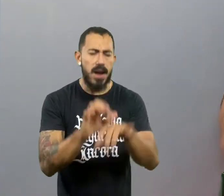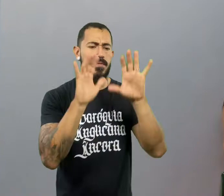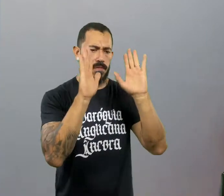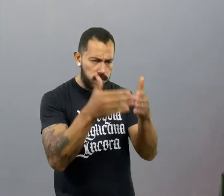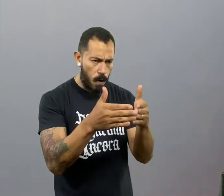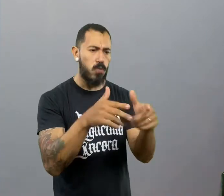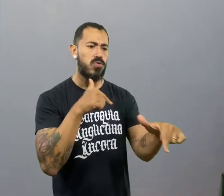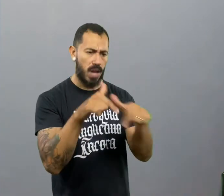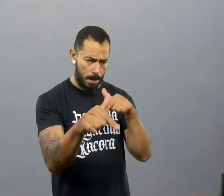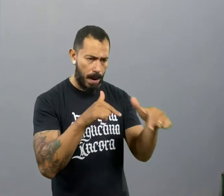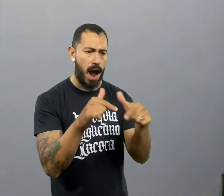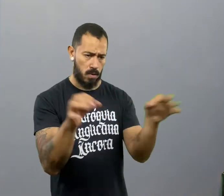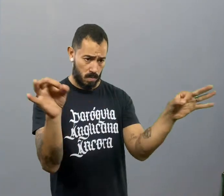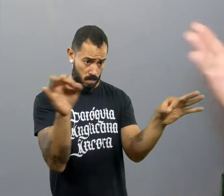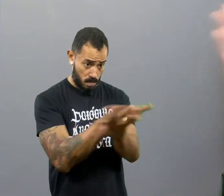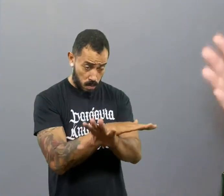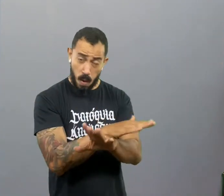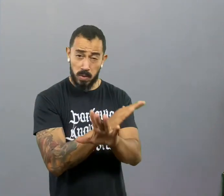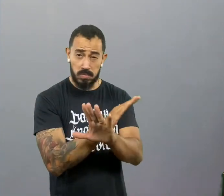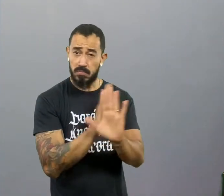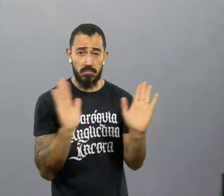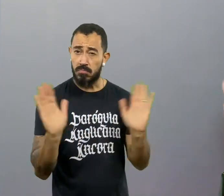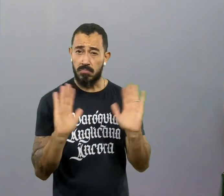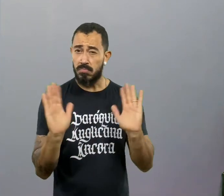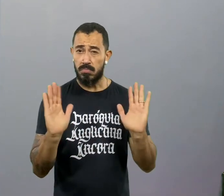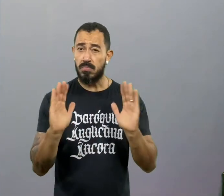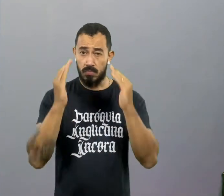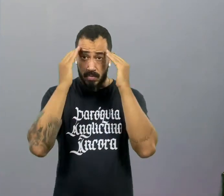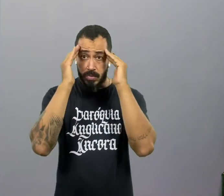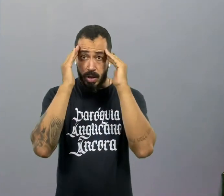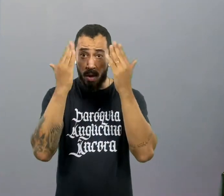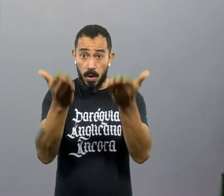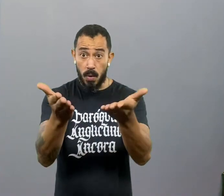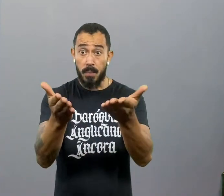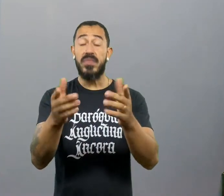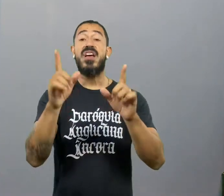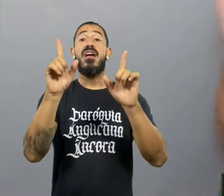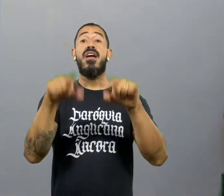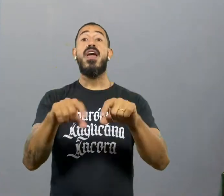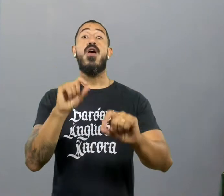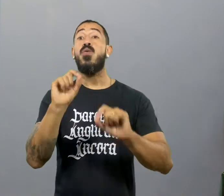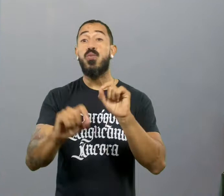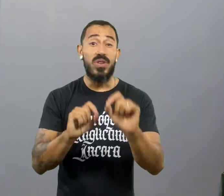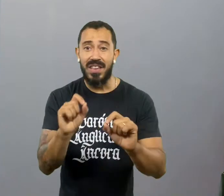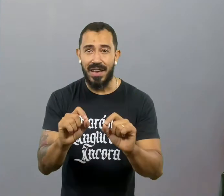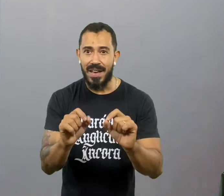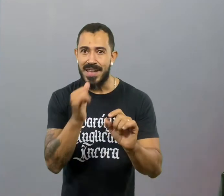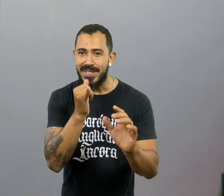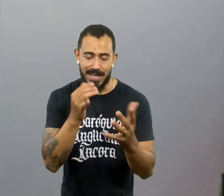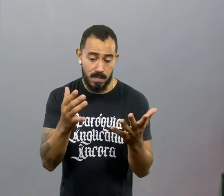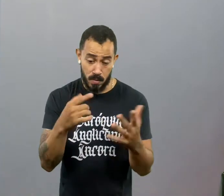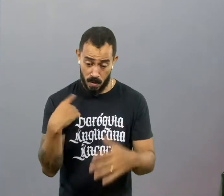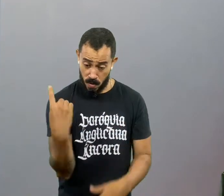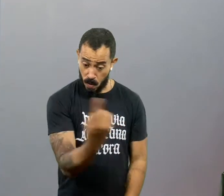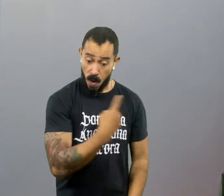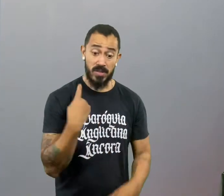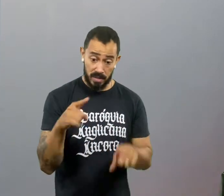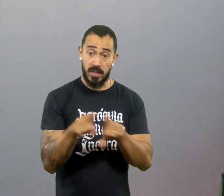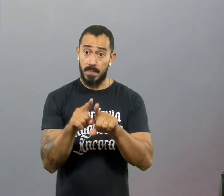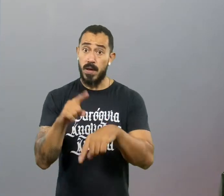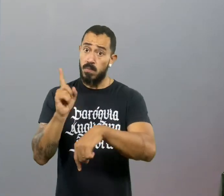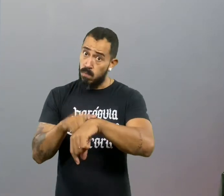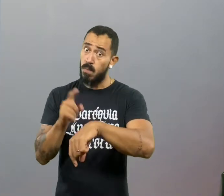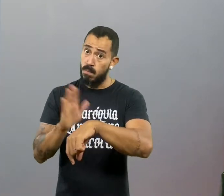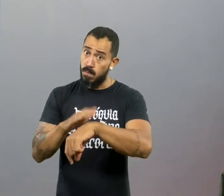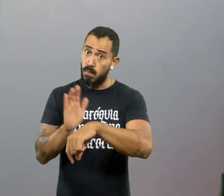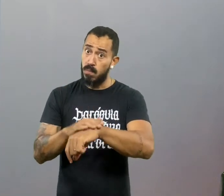concentrar-se no trabalho. Tudo tende aqui, não quer sair para trabalhar. É sair de outras tarefas para dedicar o serviço e também para a fé.